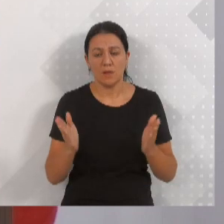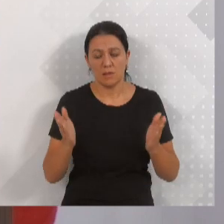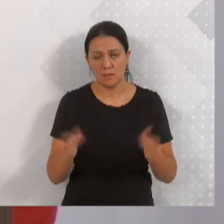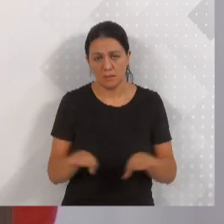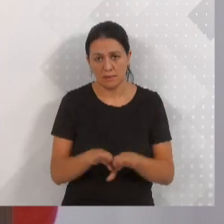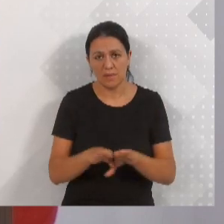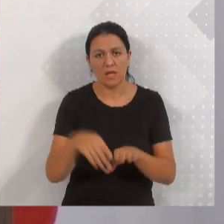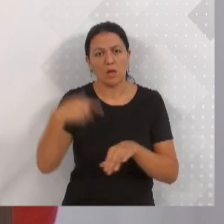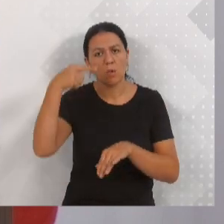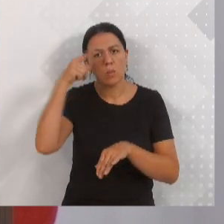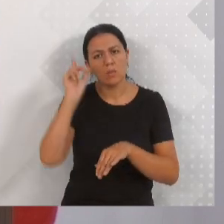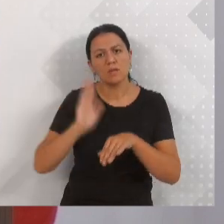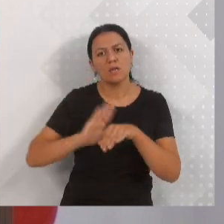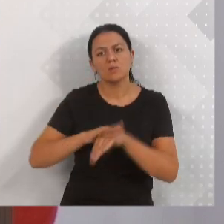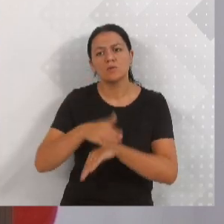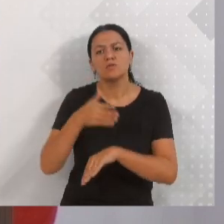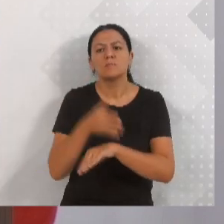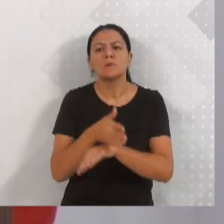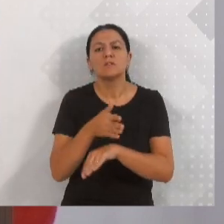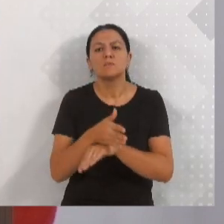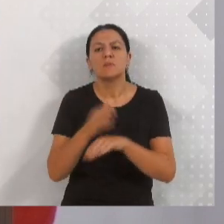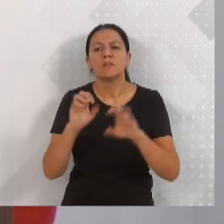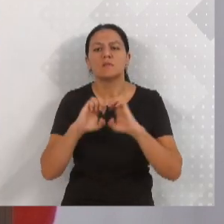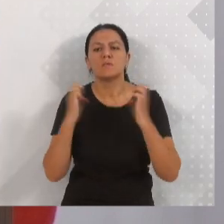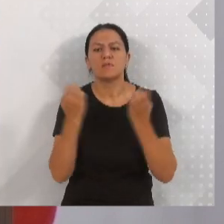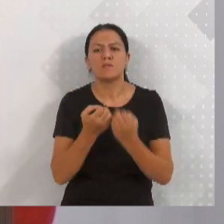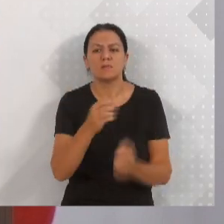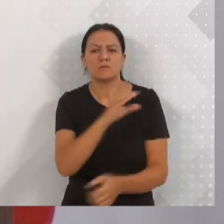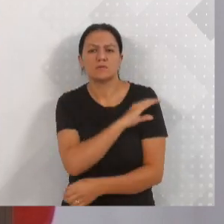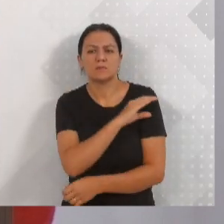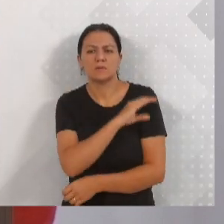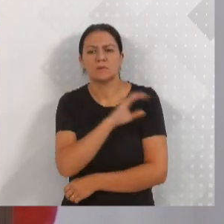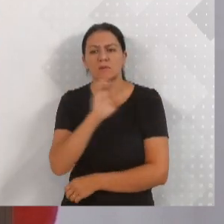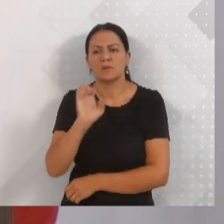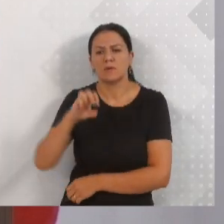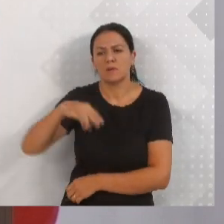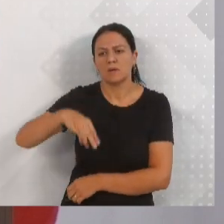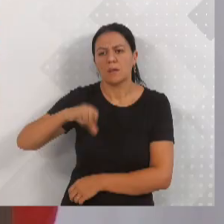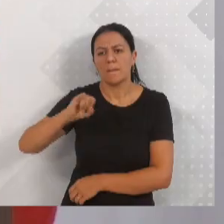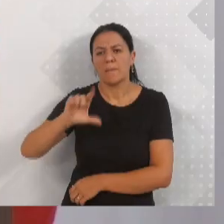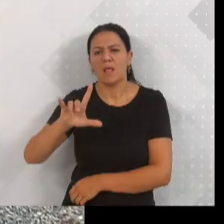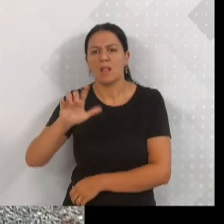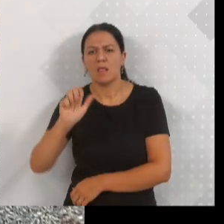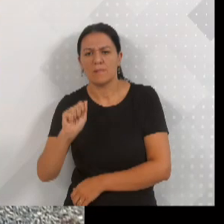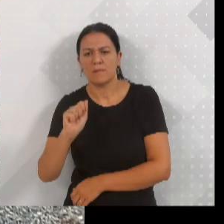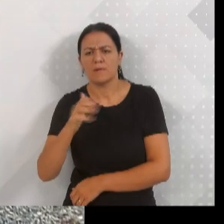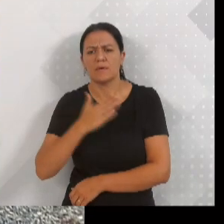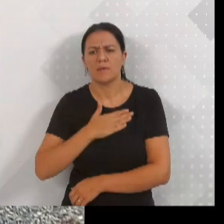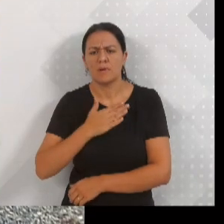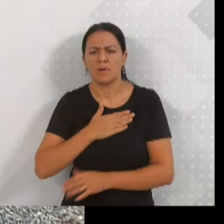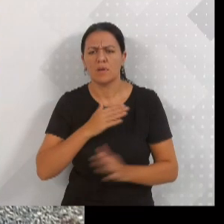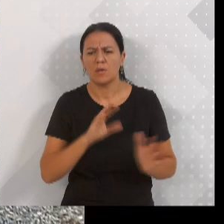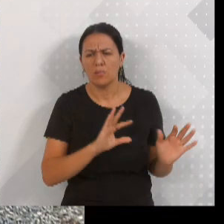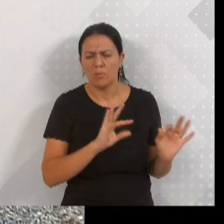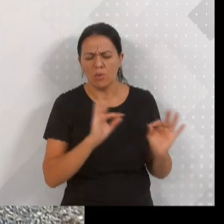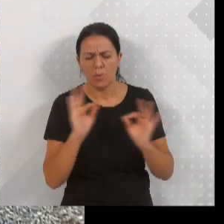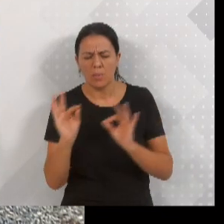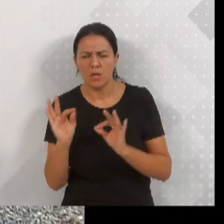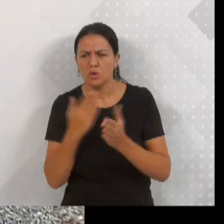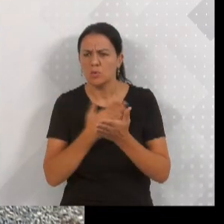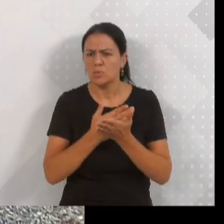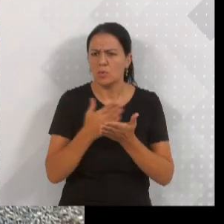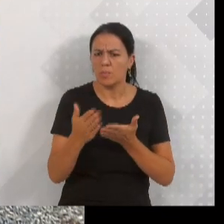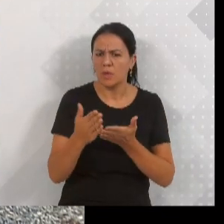do evento do CI Emília Pisc, que fez 20 anos. Esse CI eu acompanhei desde o seu início,